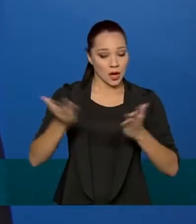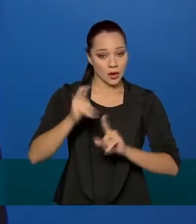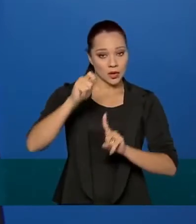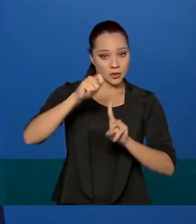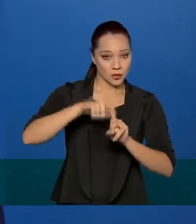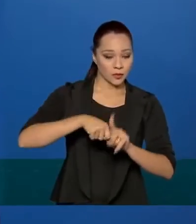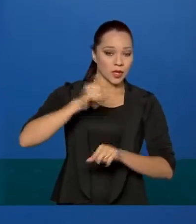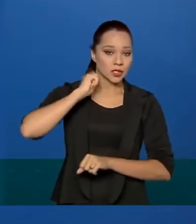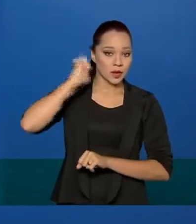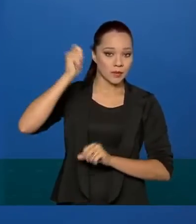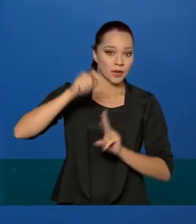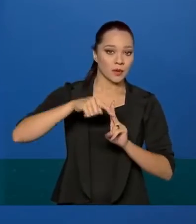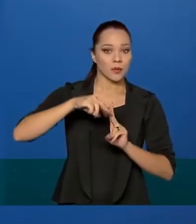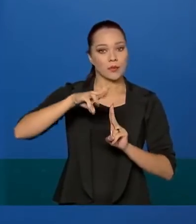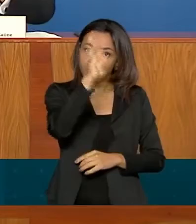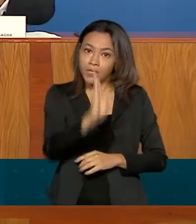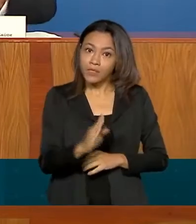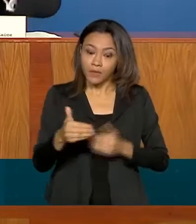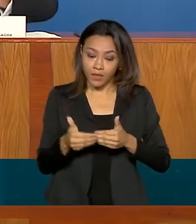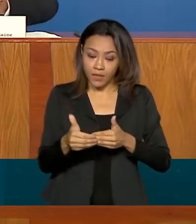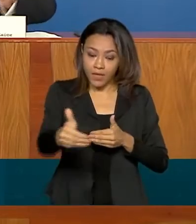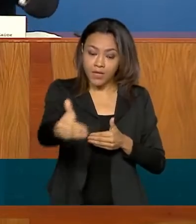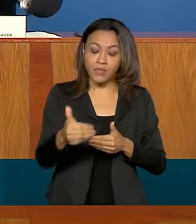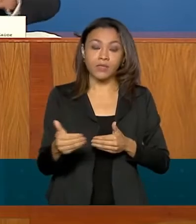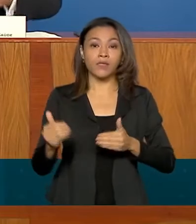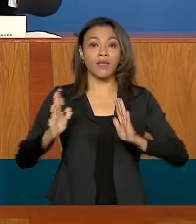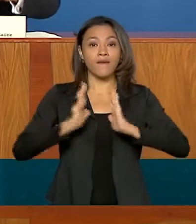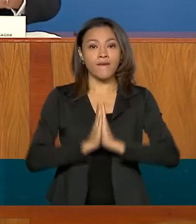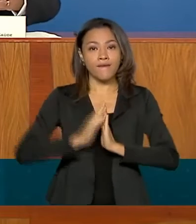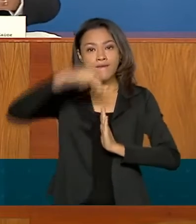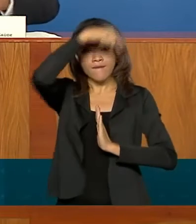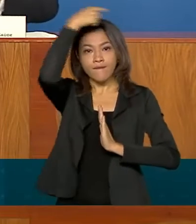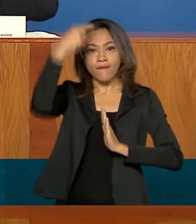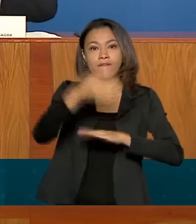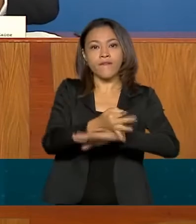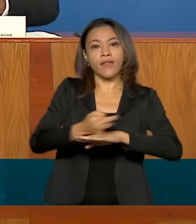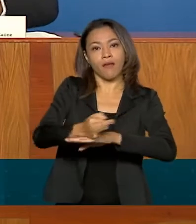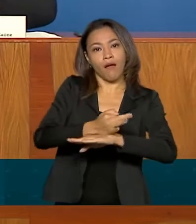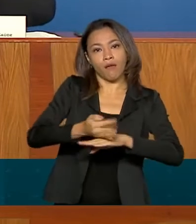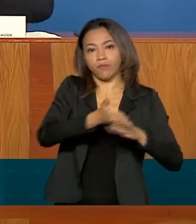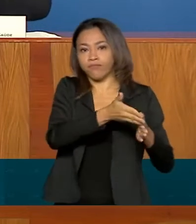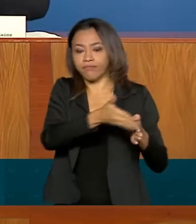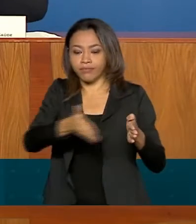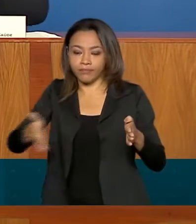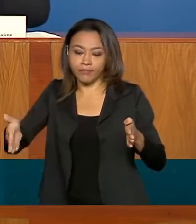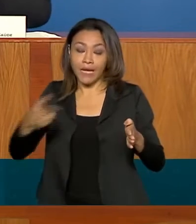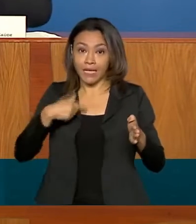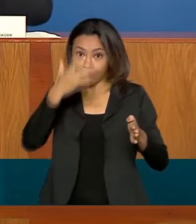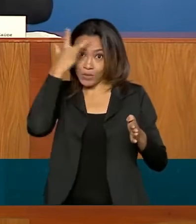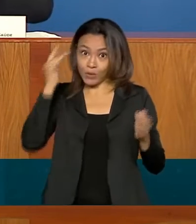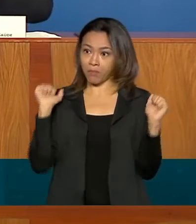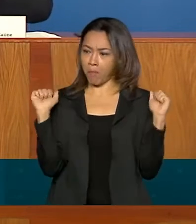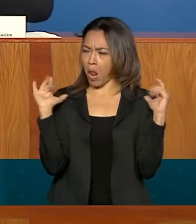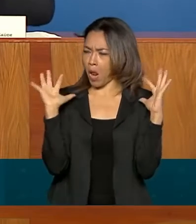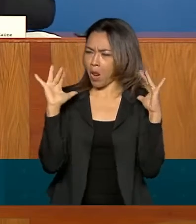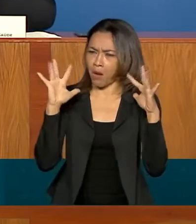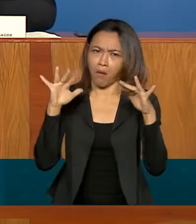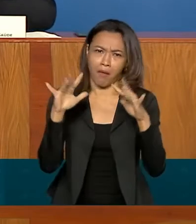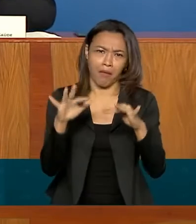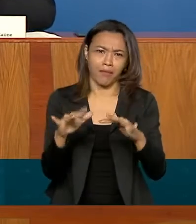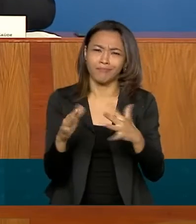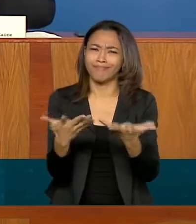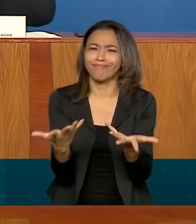meses de abril, de maio e de junho. Nós sabemos que, nos grandes feriados, a possibilidade de aglomerações é